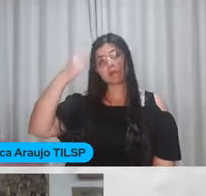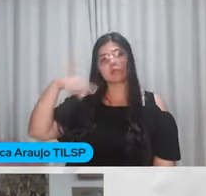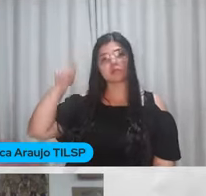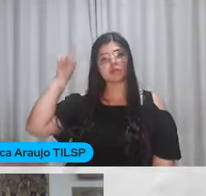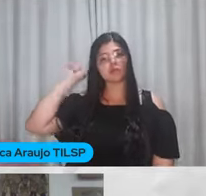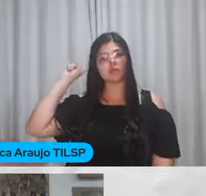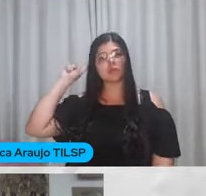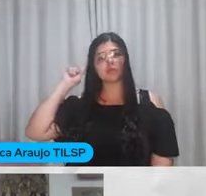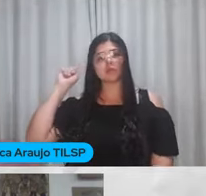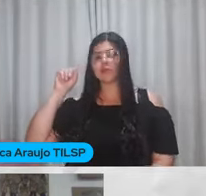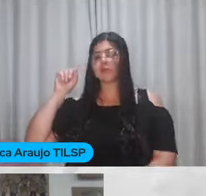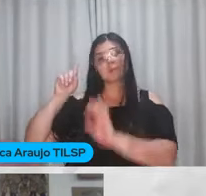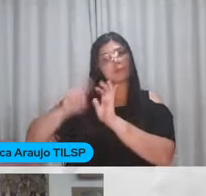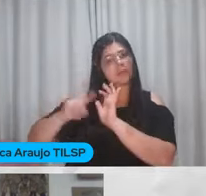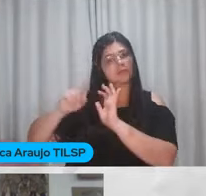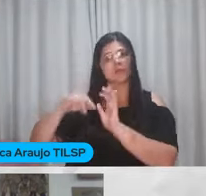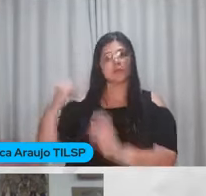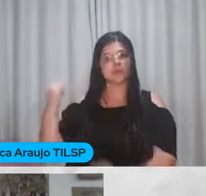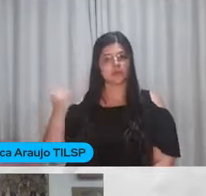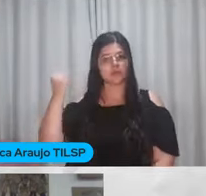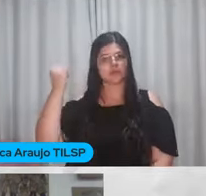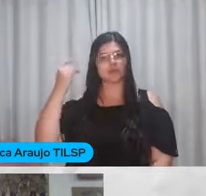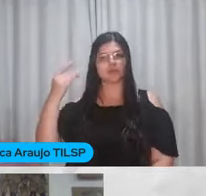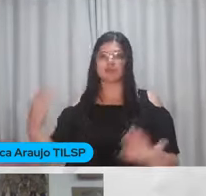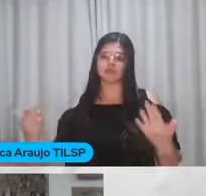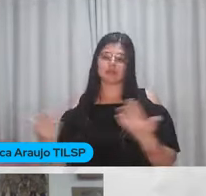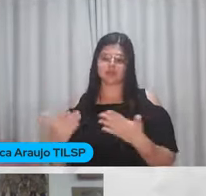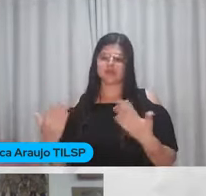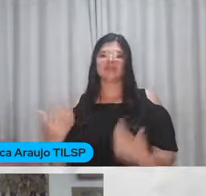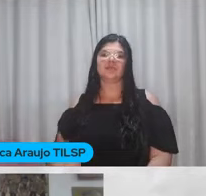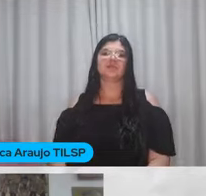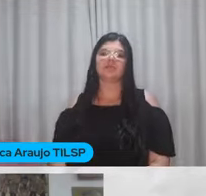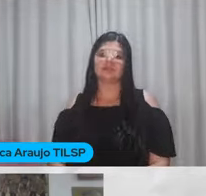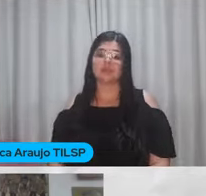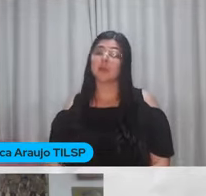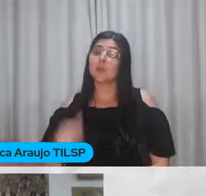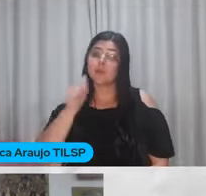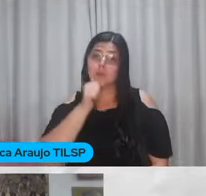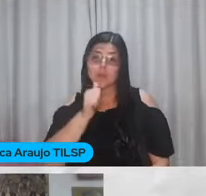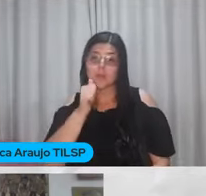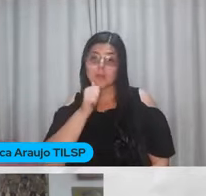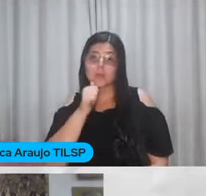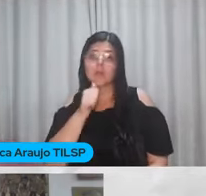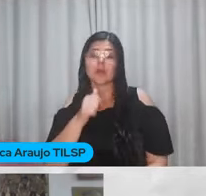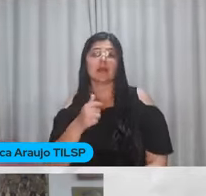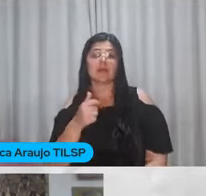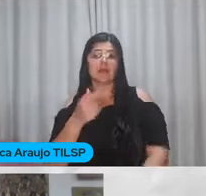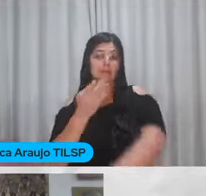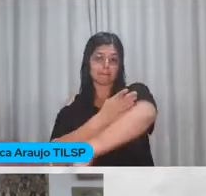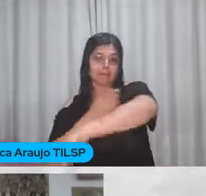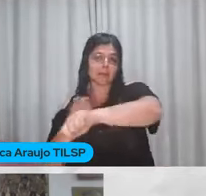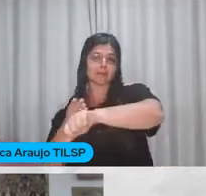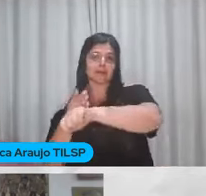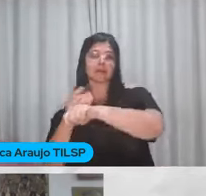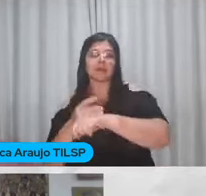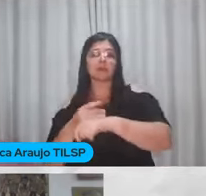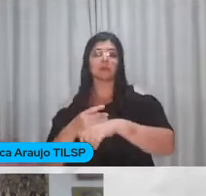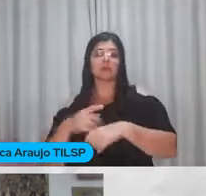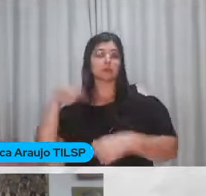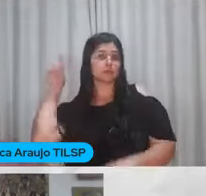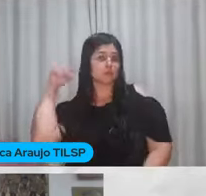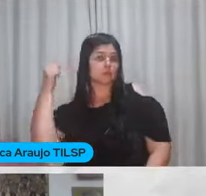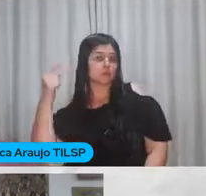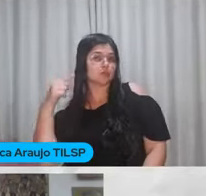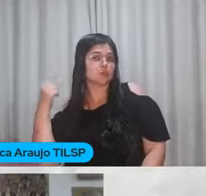não menos importante Por isso Né? Tô aqui por isso Eu sou uma mulher De pele branca Branca Cabelos encaracolados